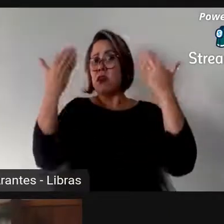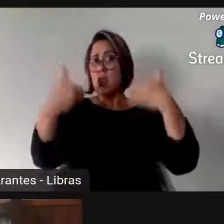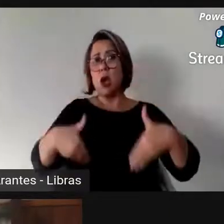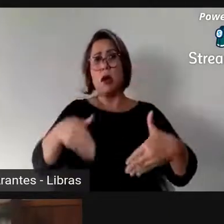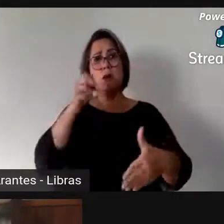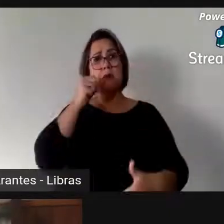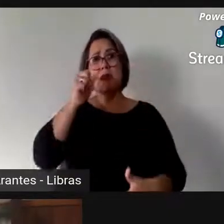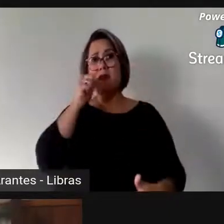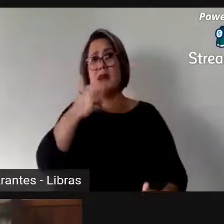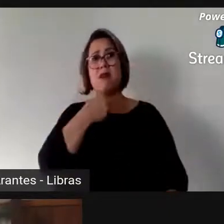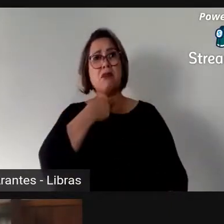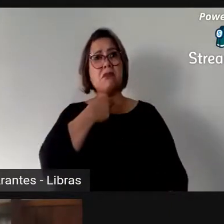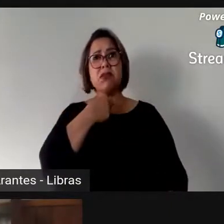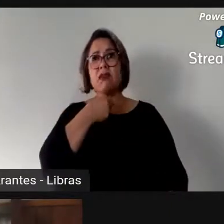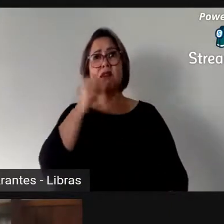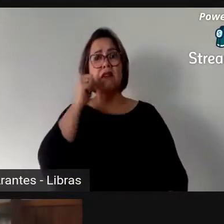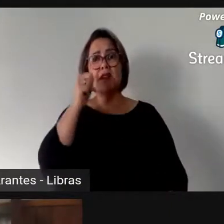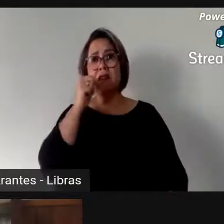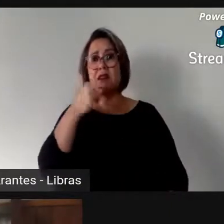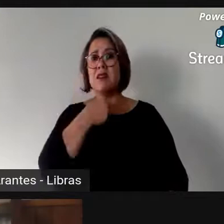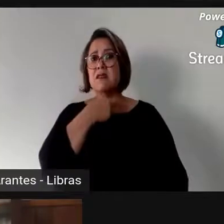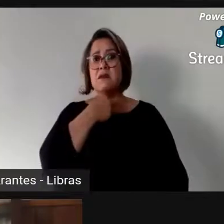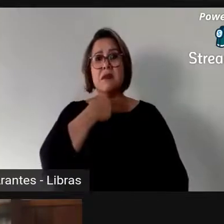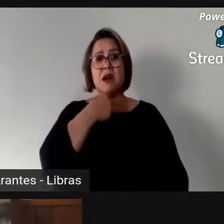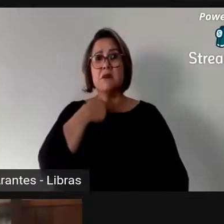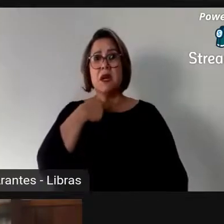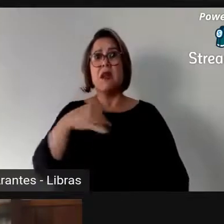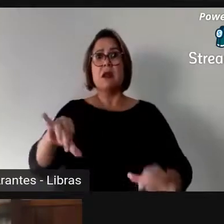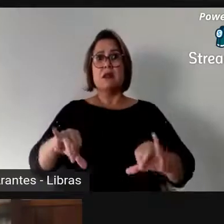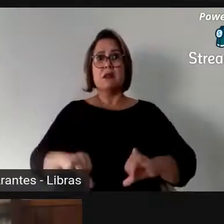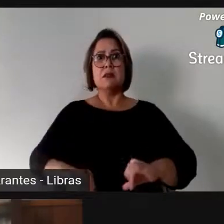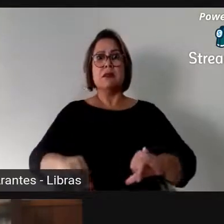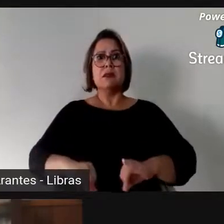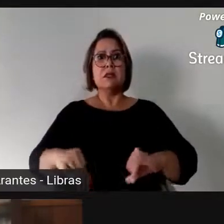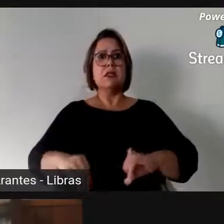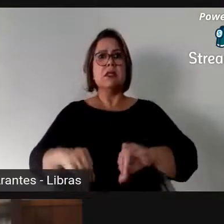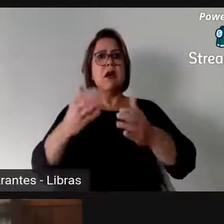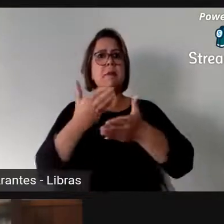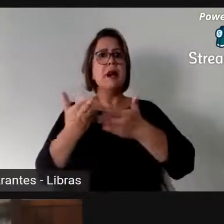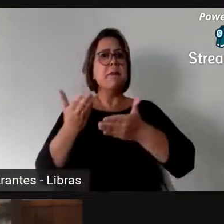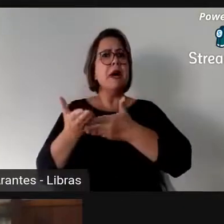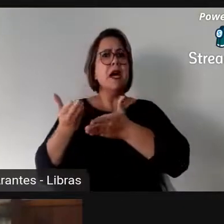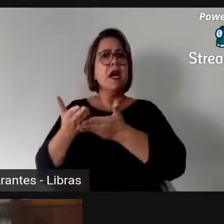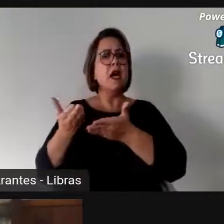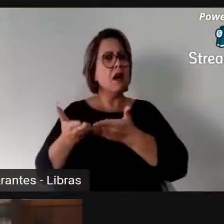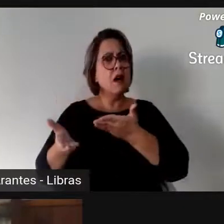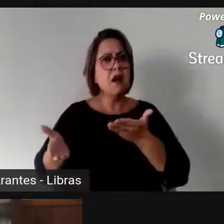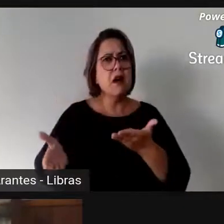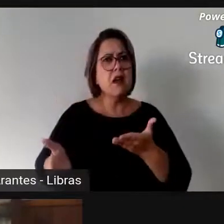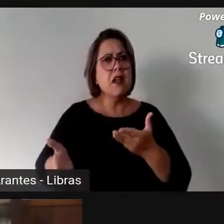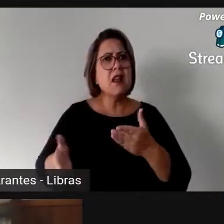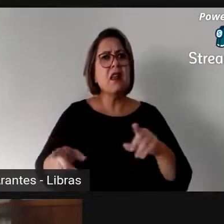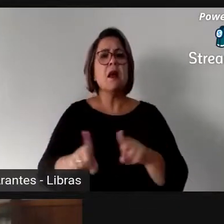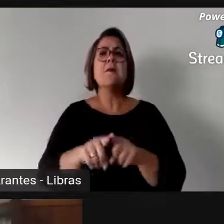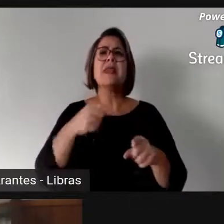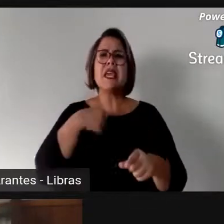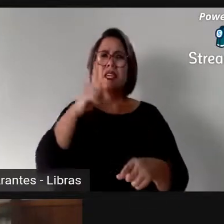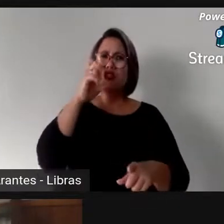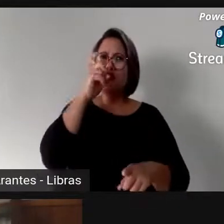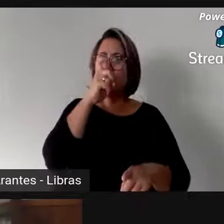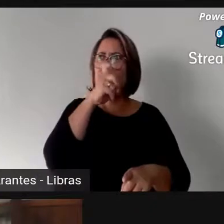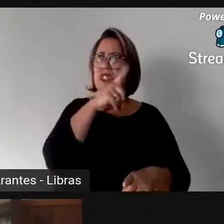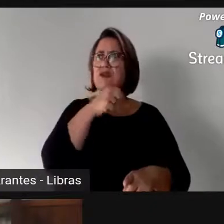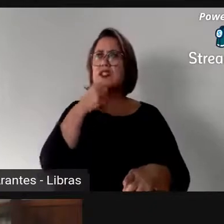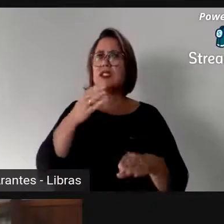o preço que nós estamos pagando. Porque a gente paga o preço por ter dificuldade de entrar na política.